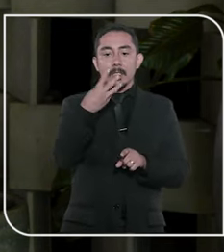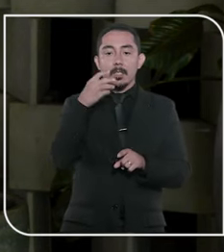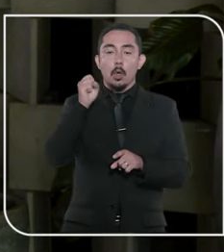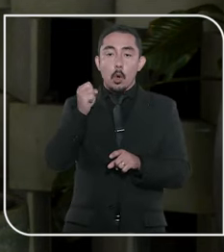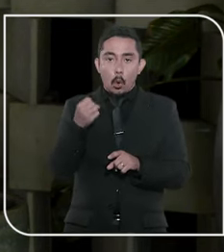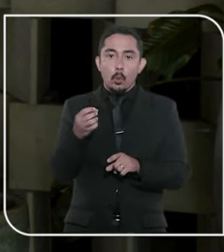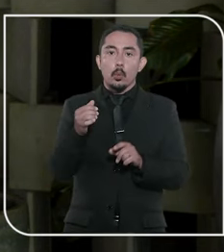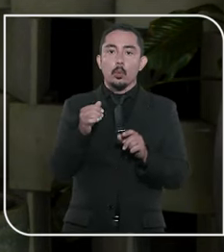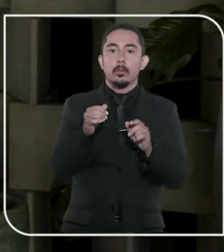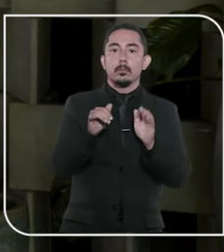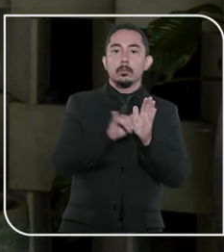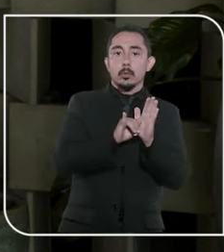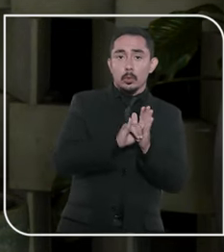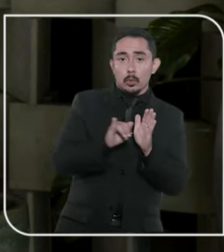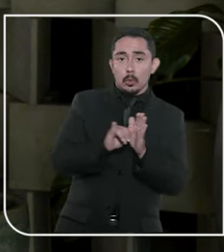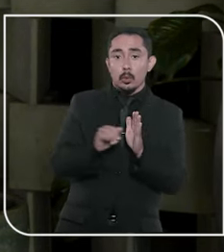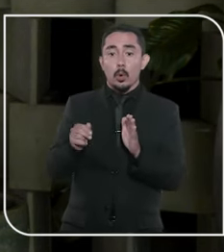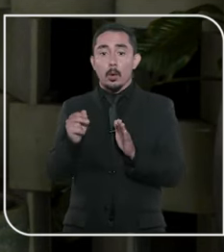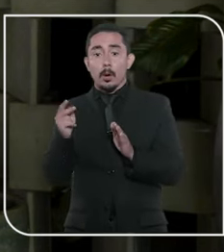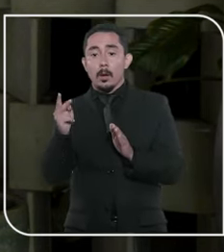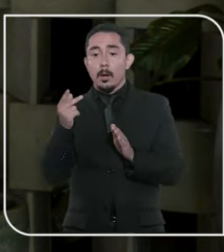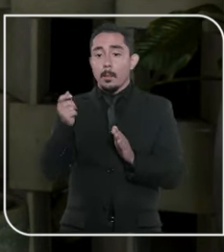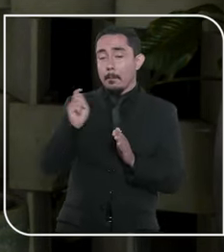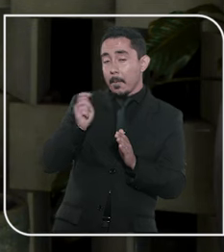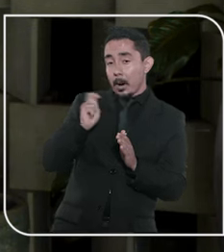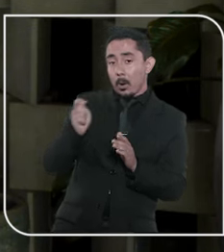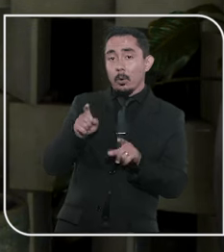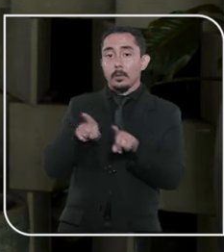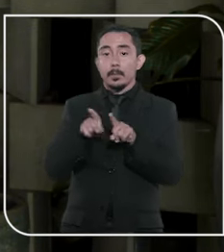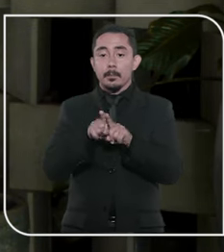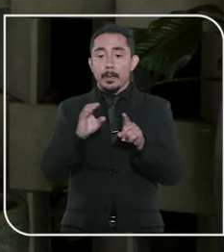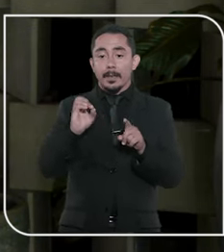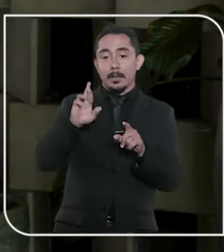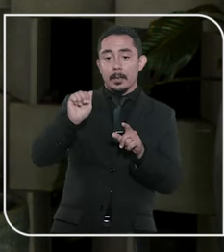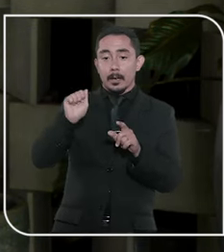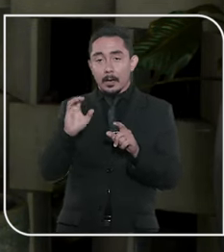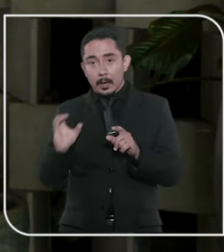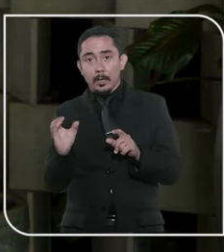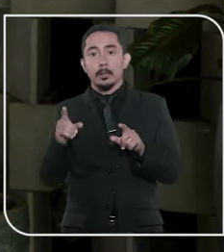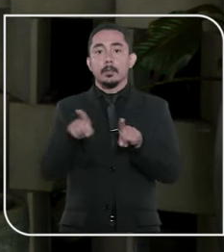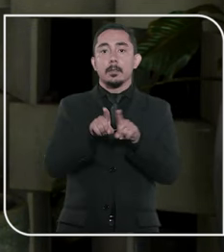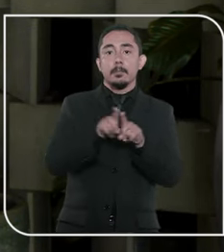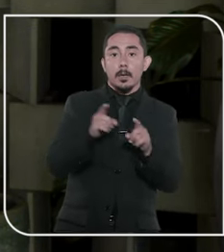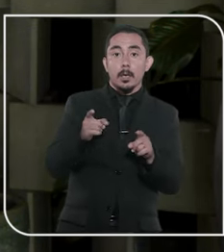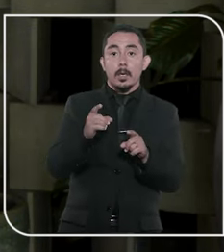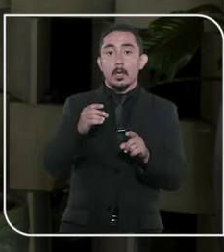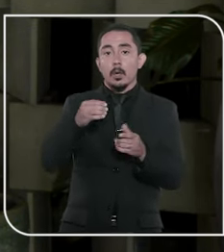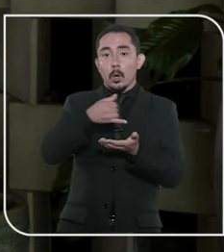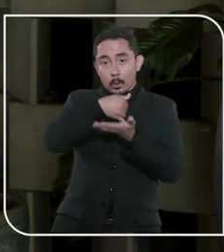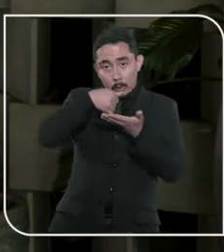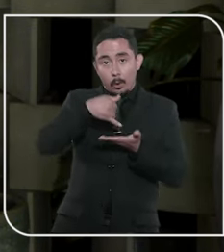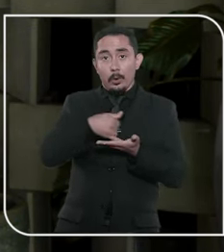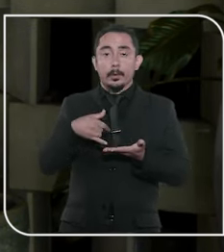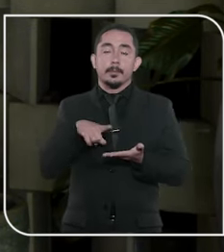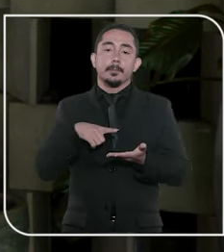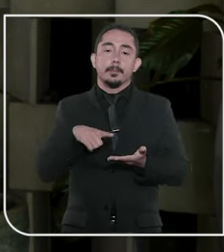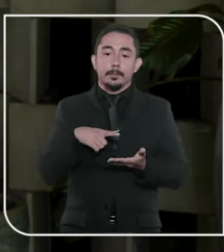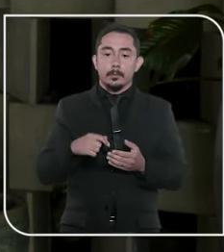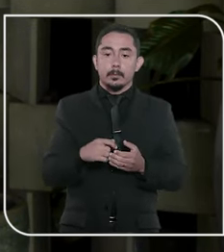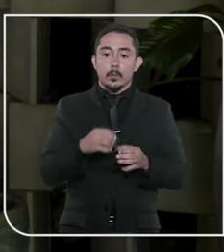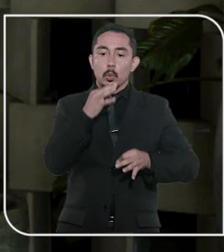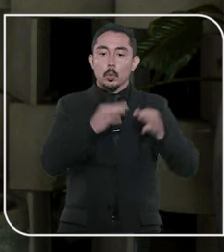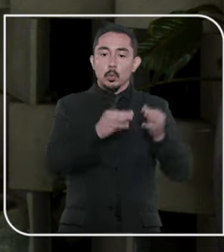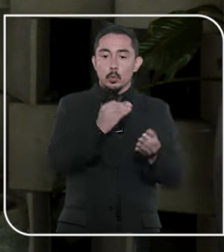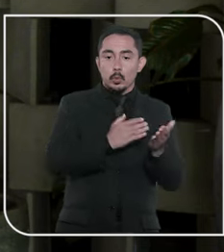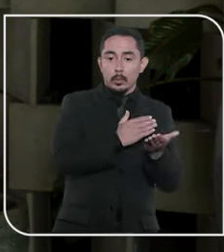ele, os agentes apreenderam 138 gramas de maconha, 26 gramas de crack e 18 gramas de cocaína. O juízo